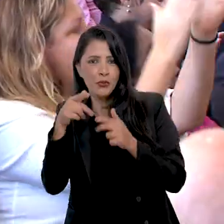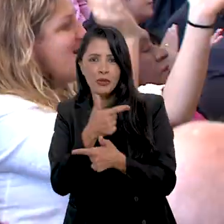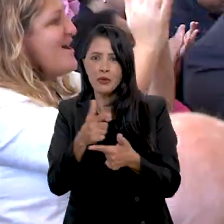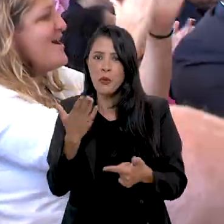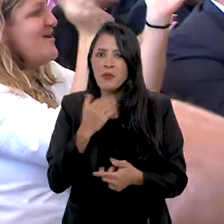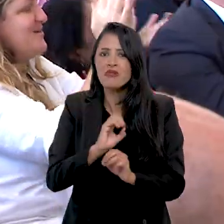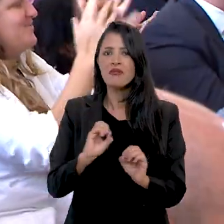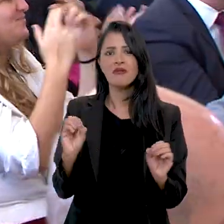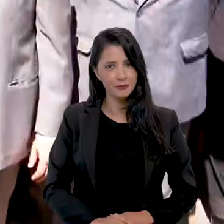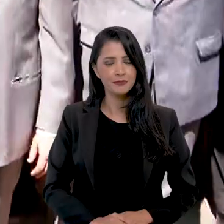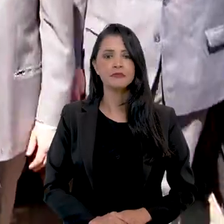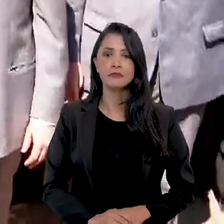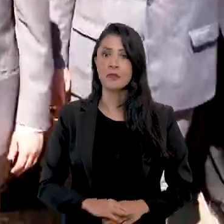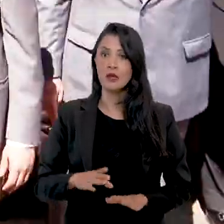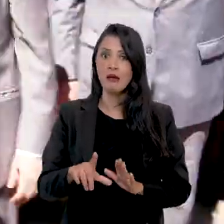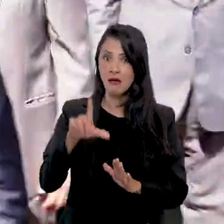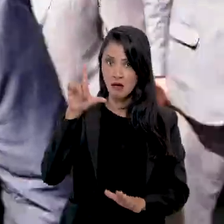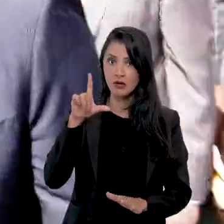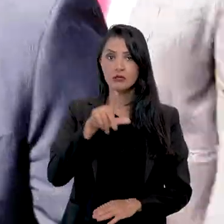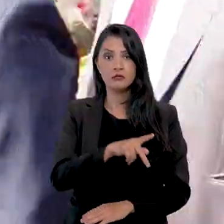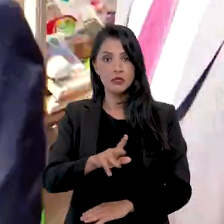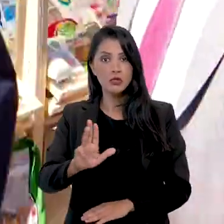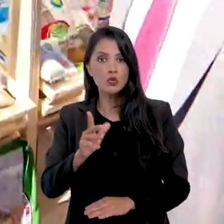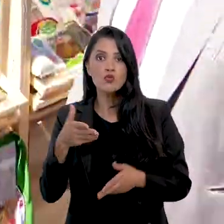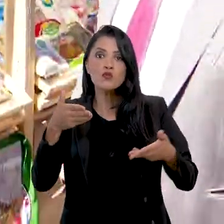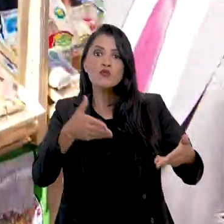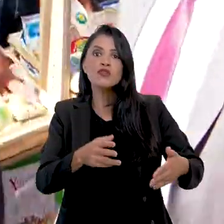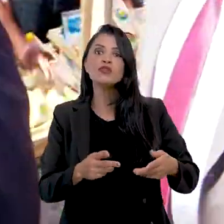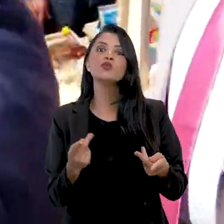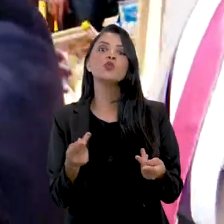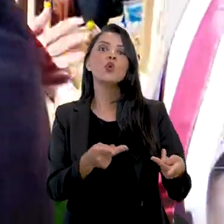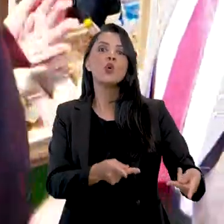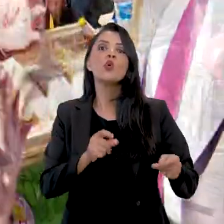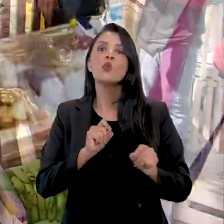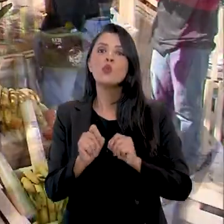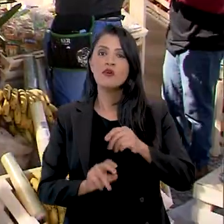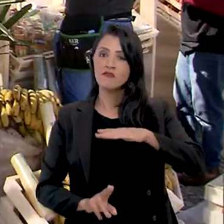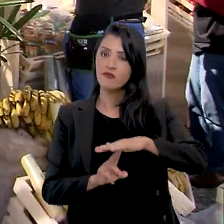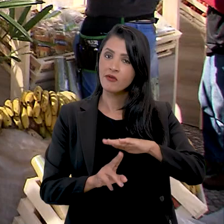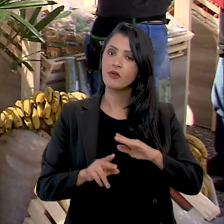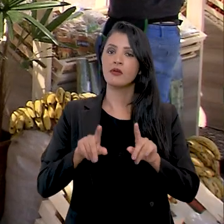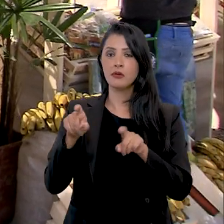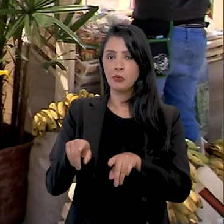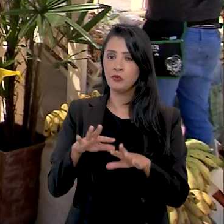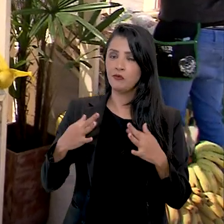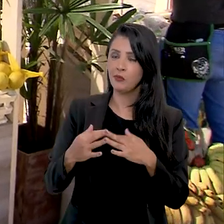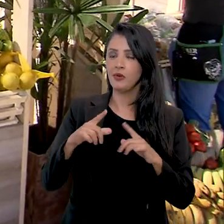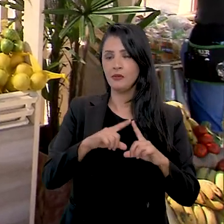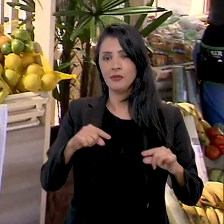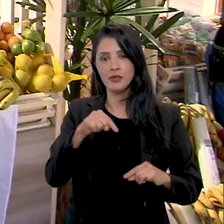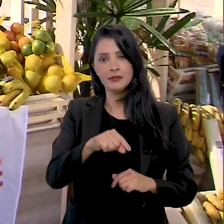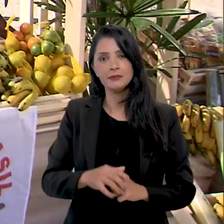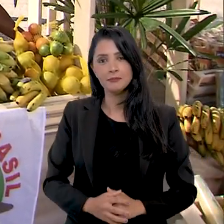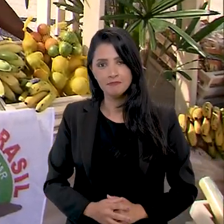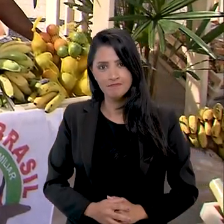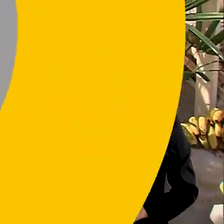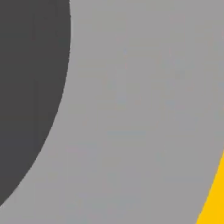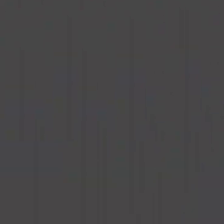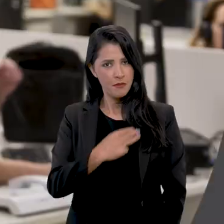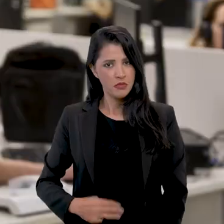dormir sem ter um café. Mais cedo, o presidente Lula visitou uma feira de agricultura familiar em Brasília.